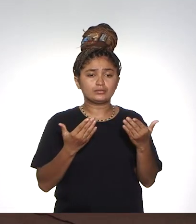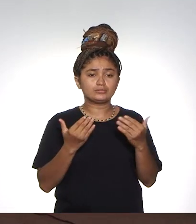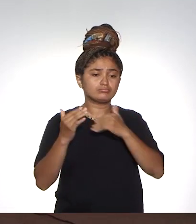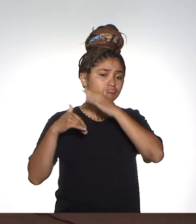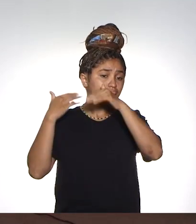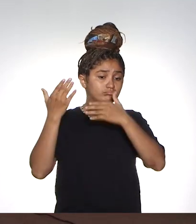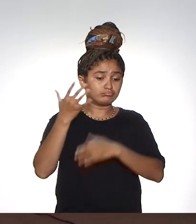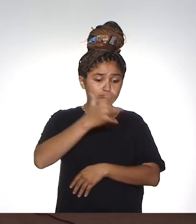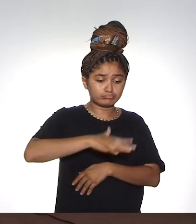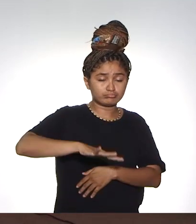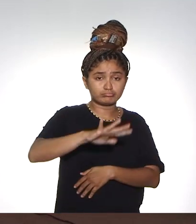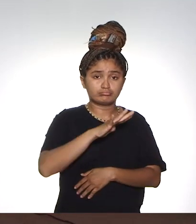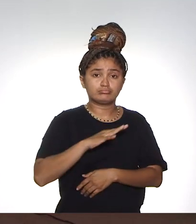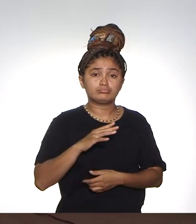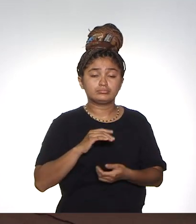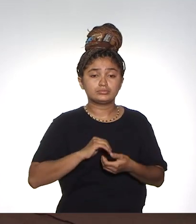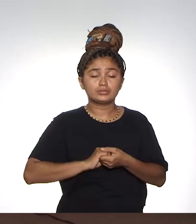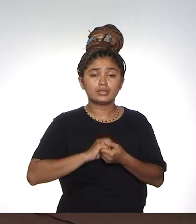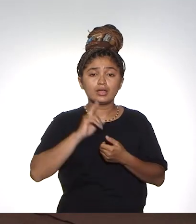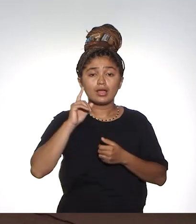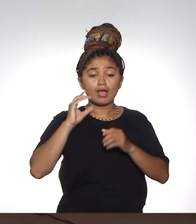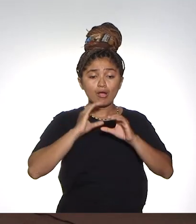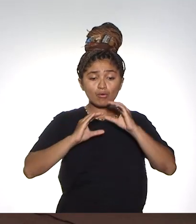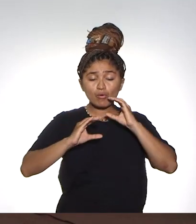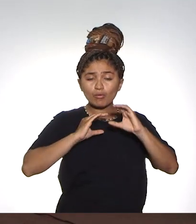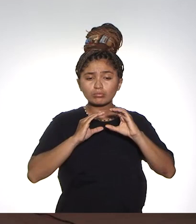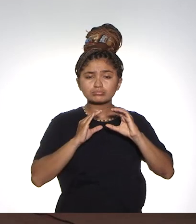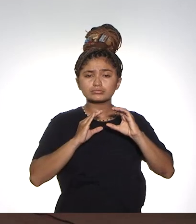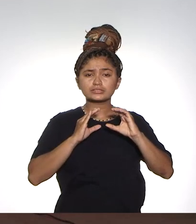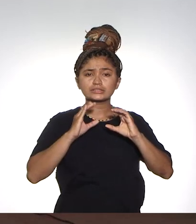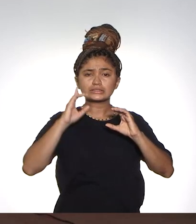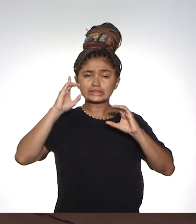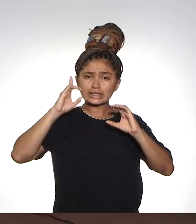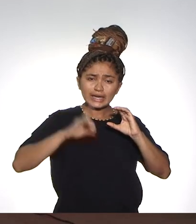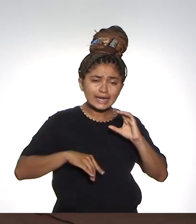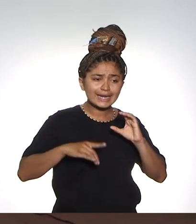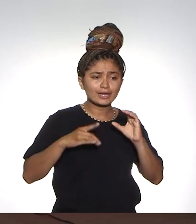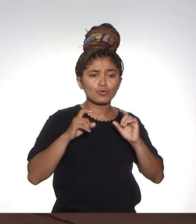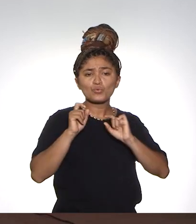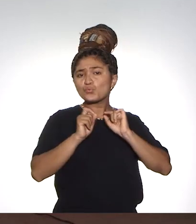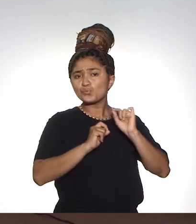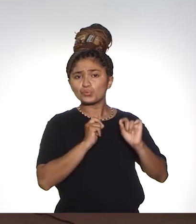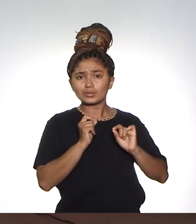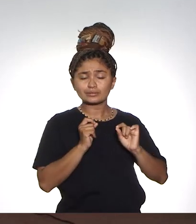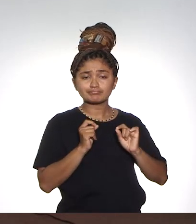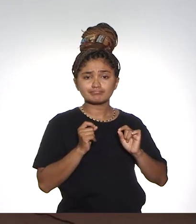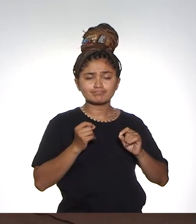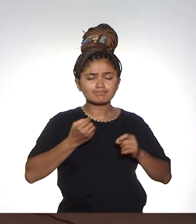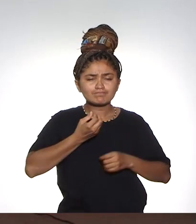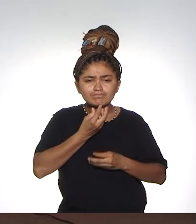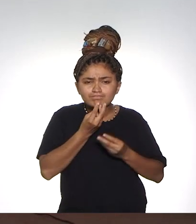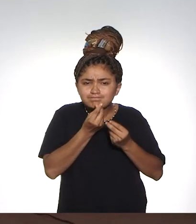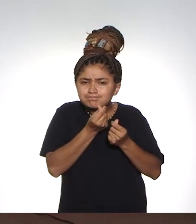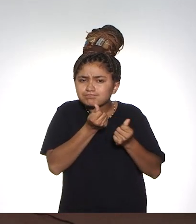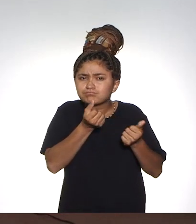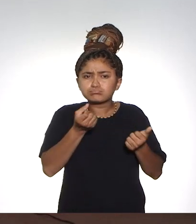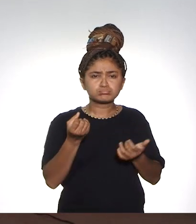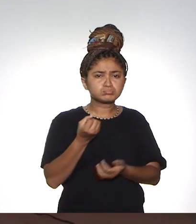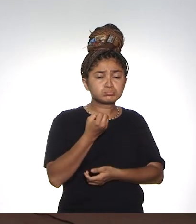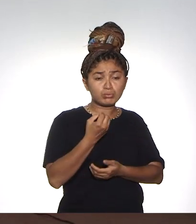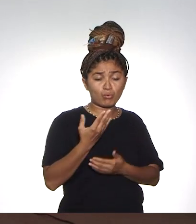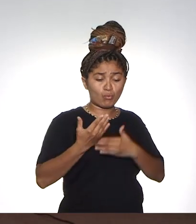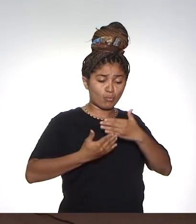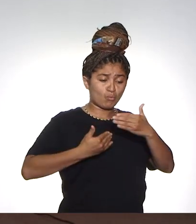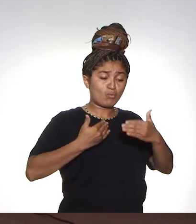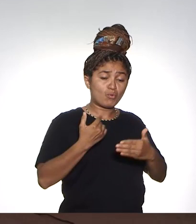desenvolvimento da sua região. Então, importante e a comunicação está sendo extremamente eficiente